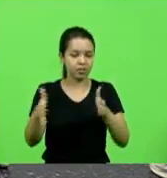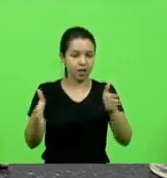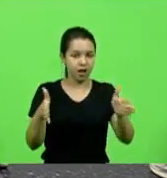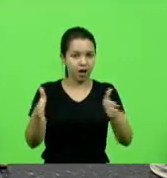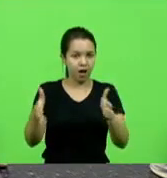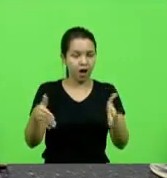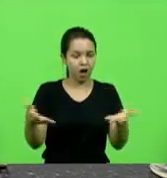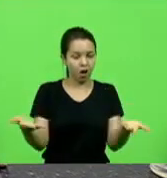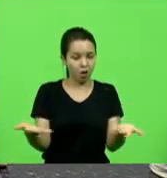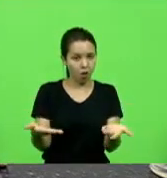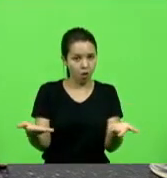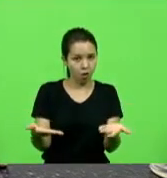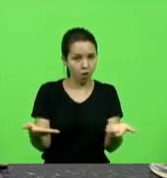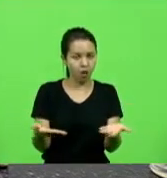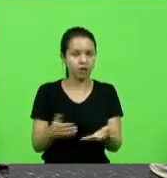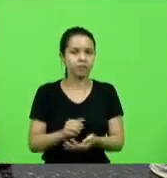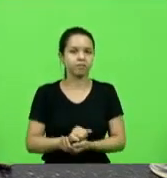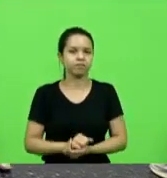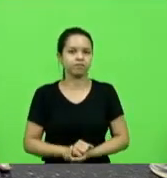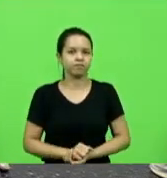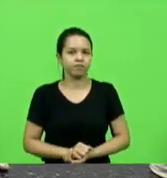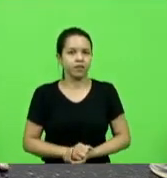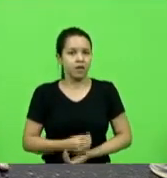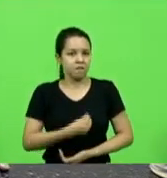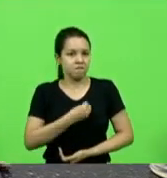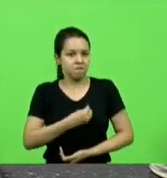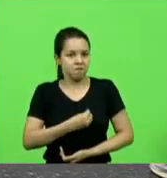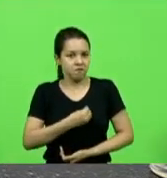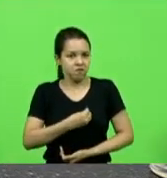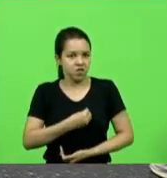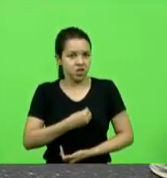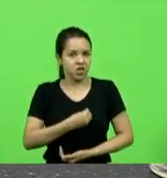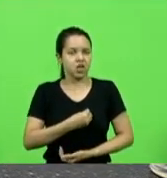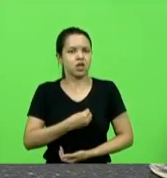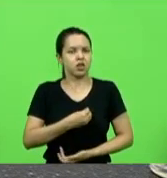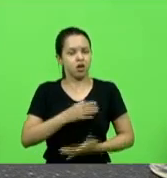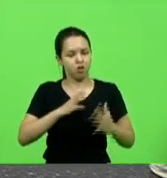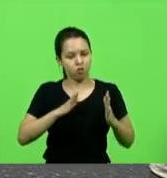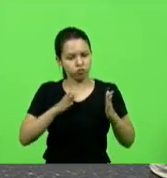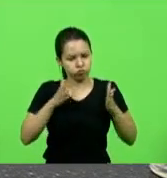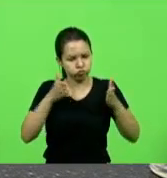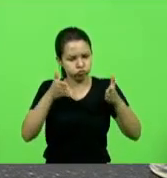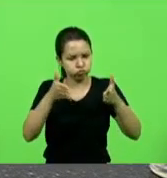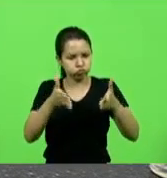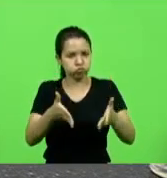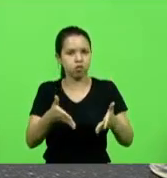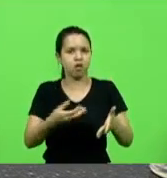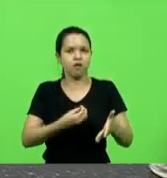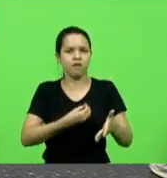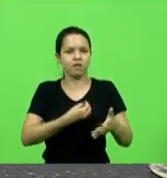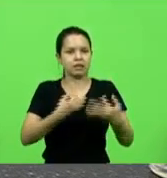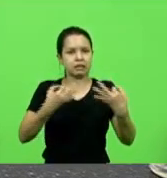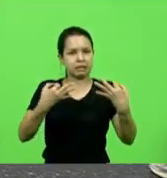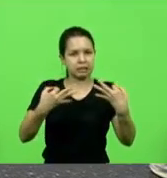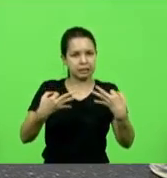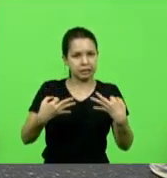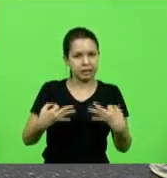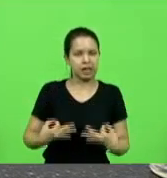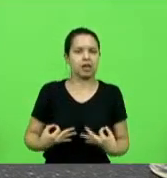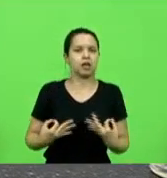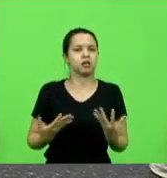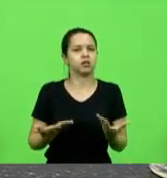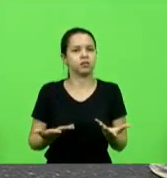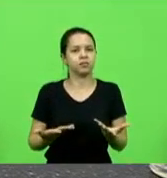uma vida absolutamente ilibada correta tem tido com todos os seus colegas